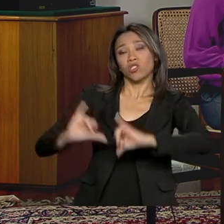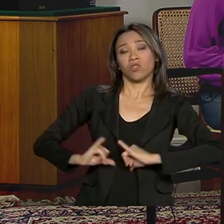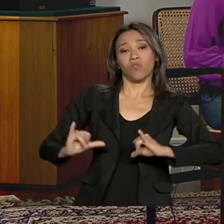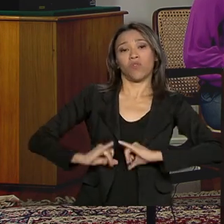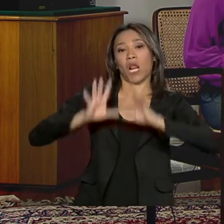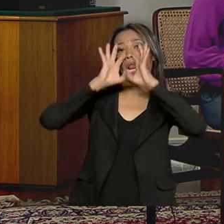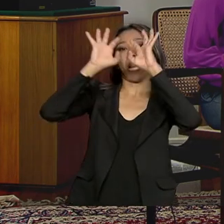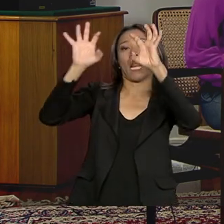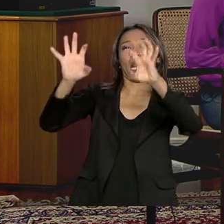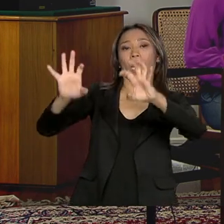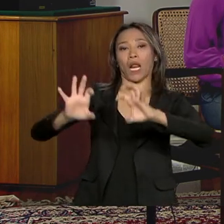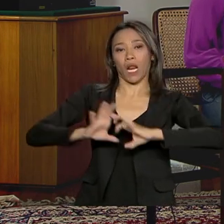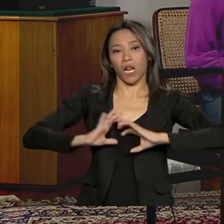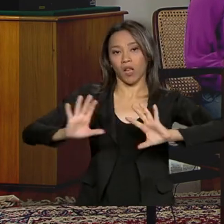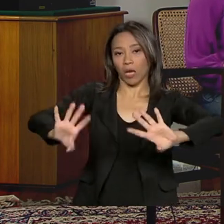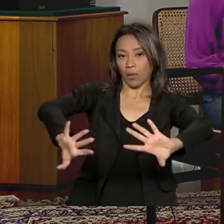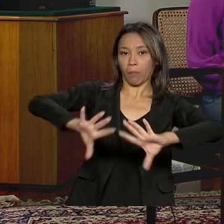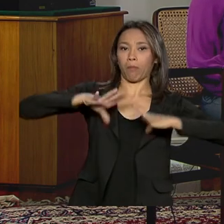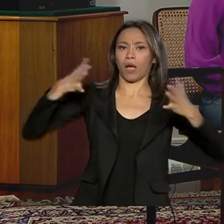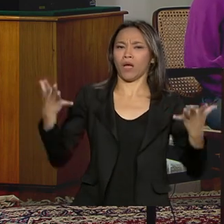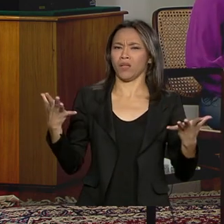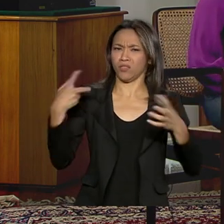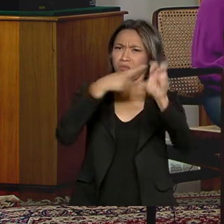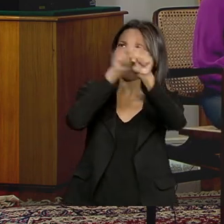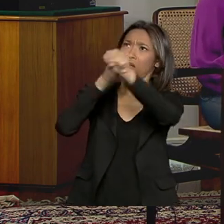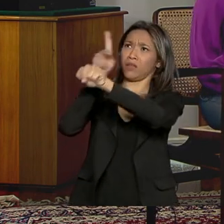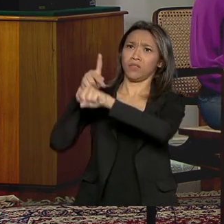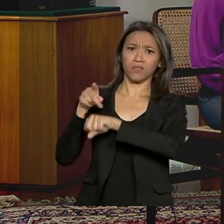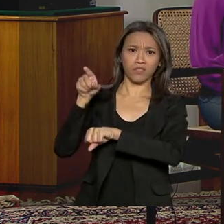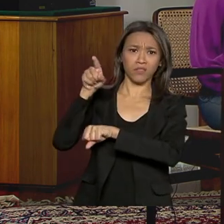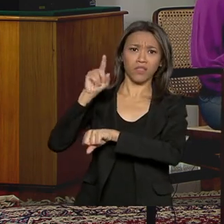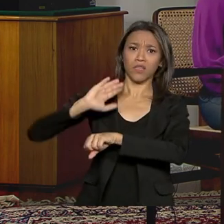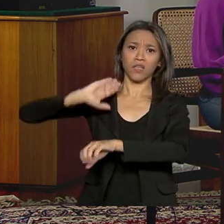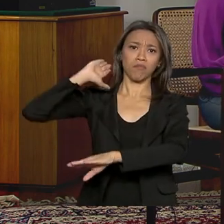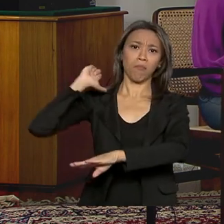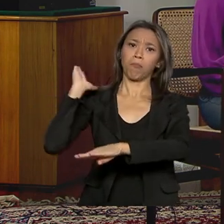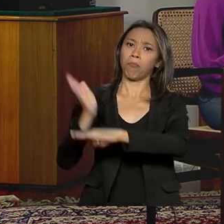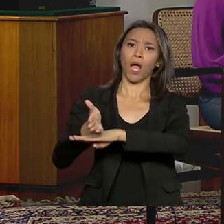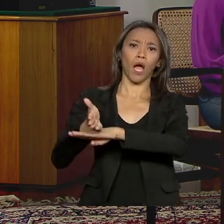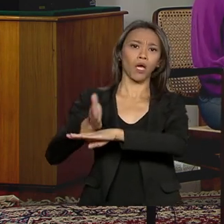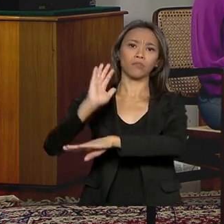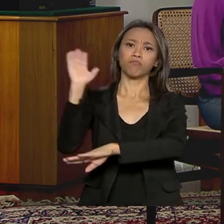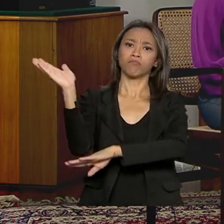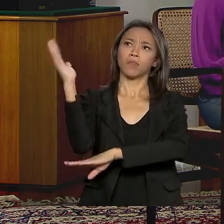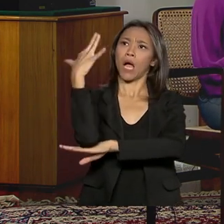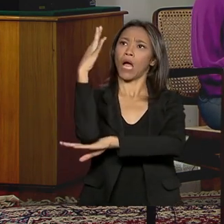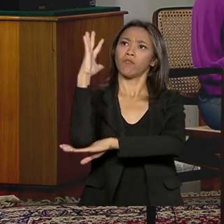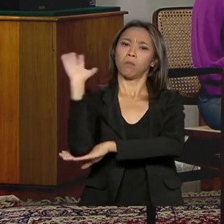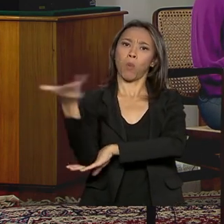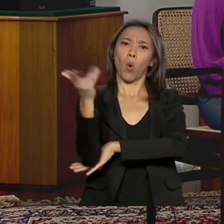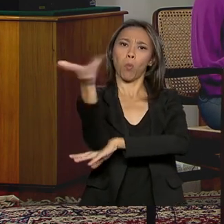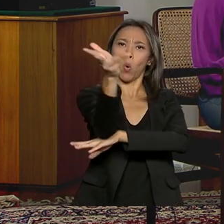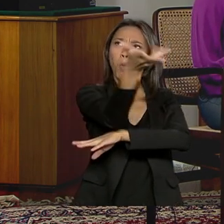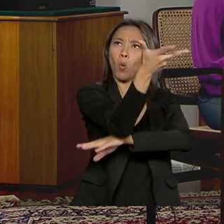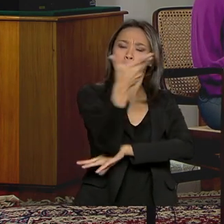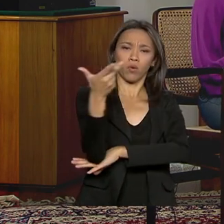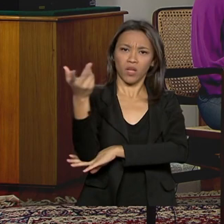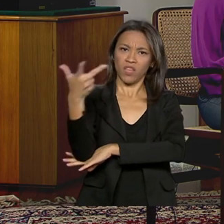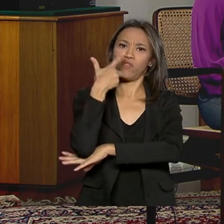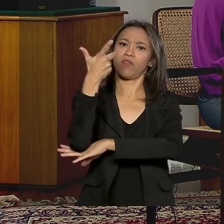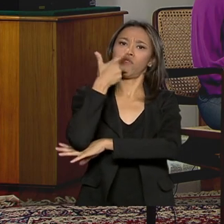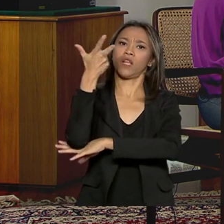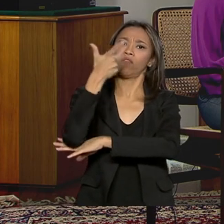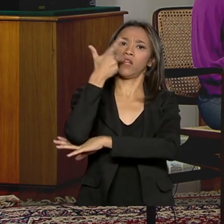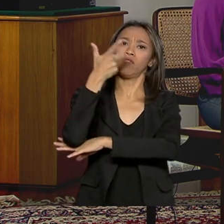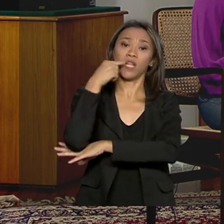raivosas, de países que pelaram as suas reservas. E que hoje, cantam marra que são os